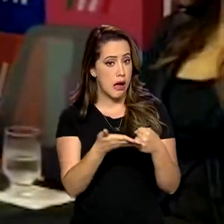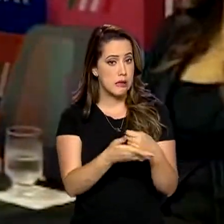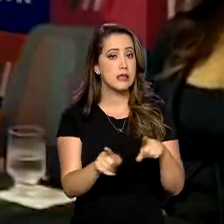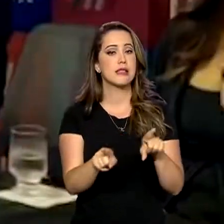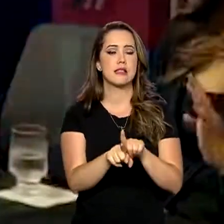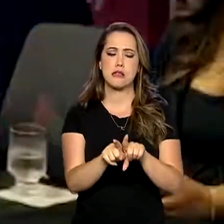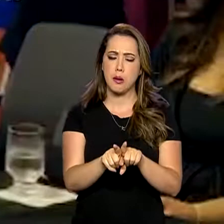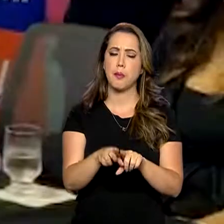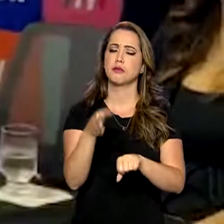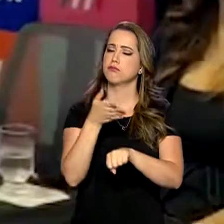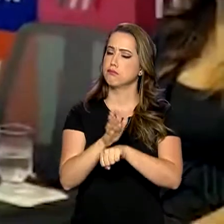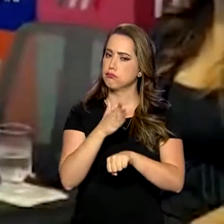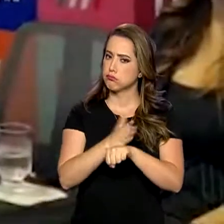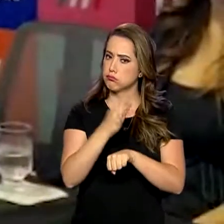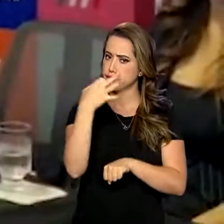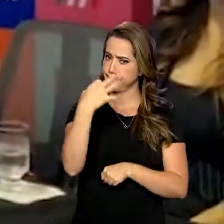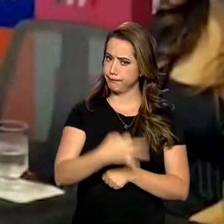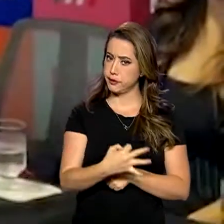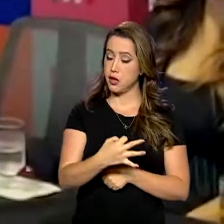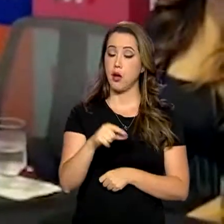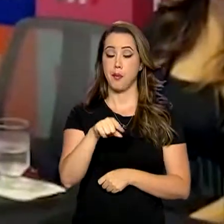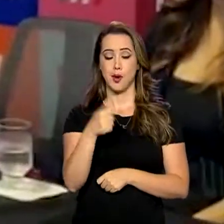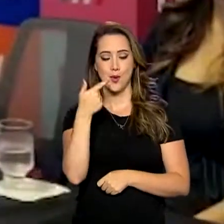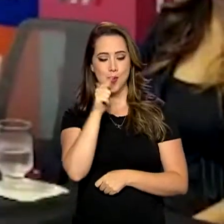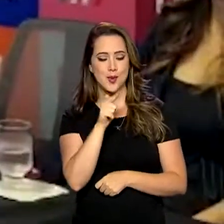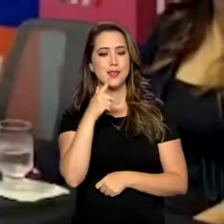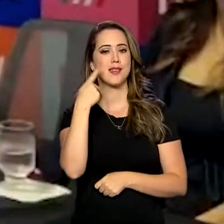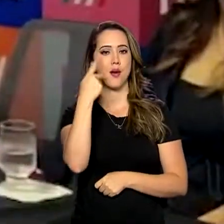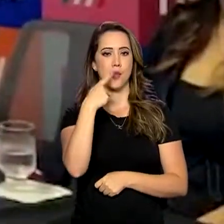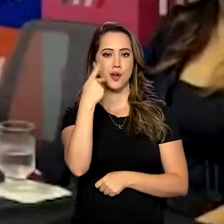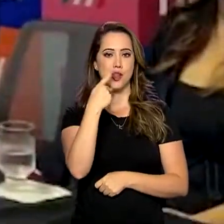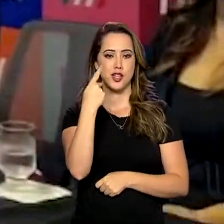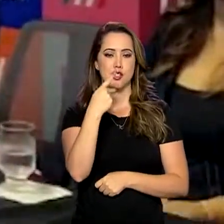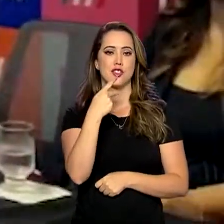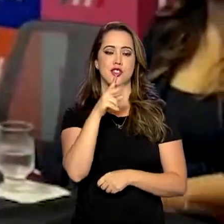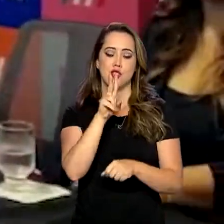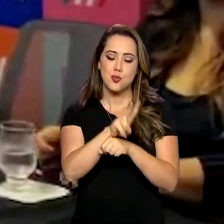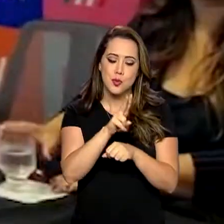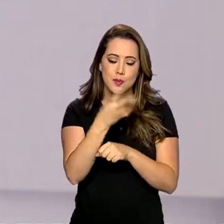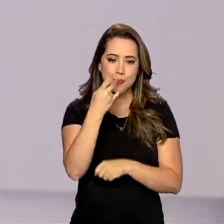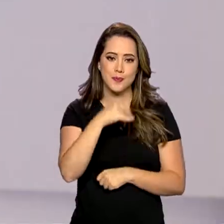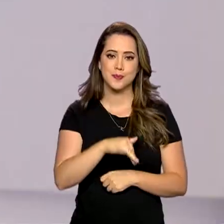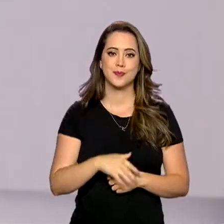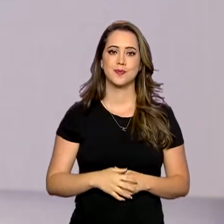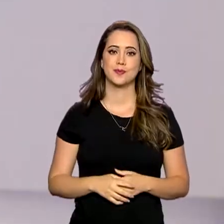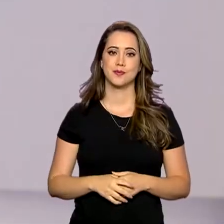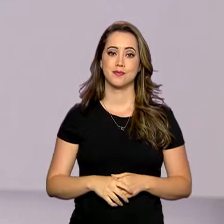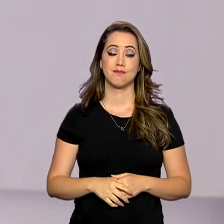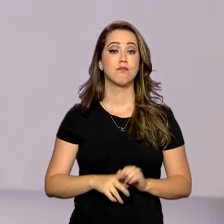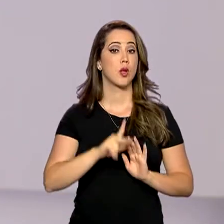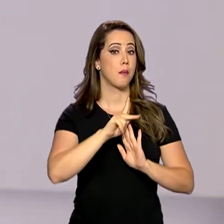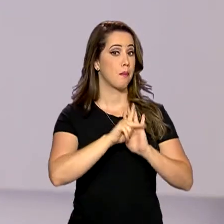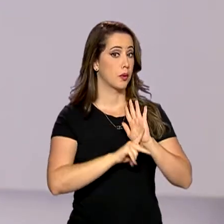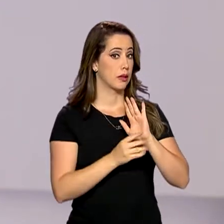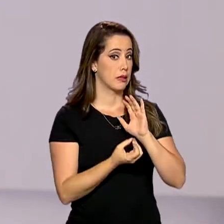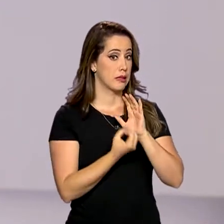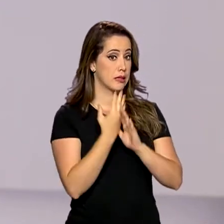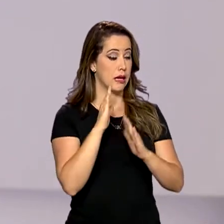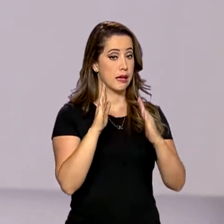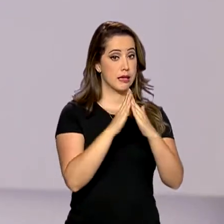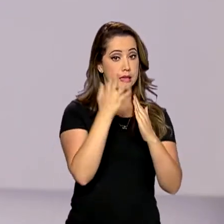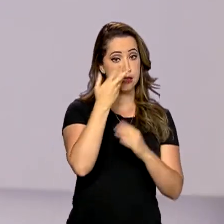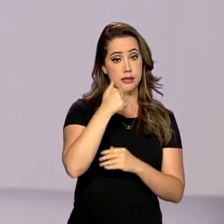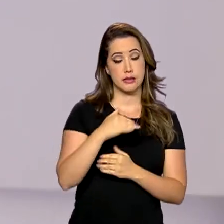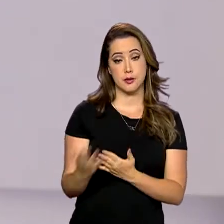capacitados para fazer a política de proteção da infância. Portaria cria a Casa da